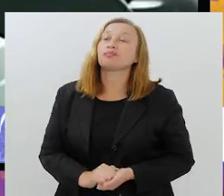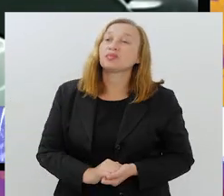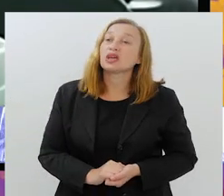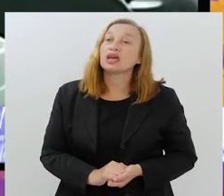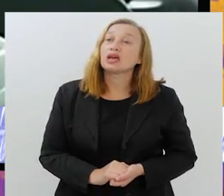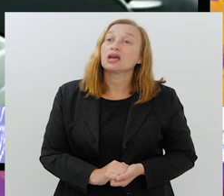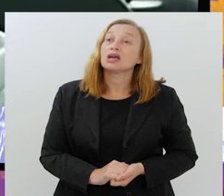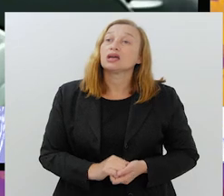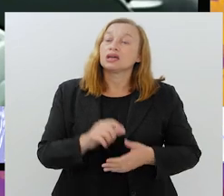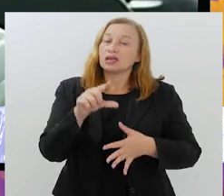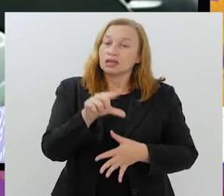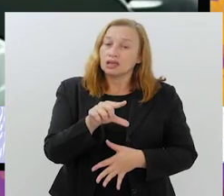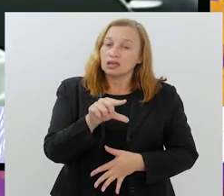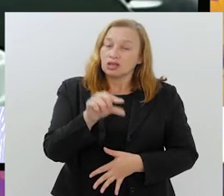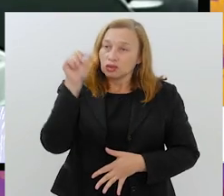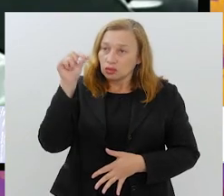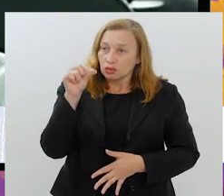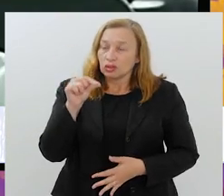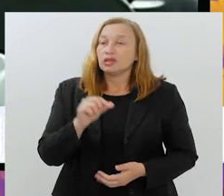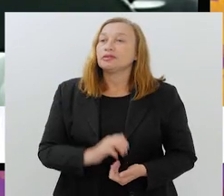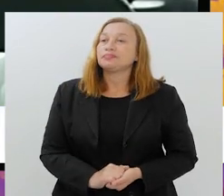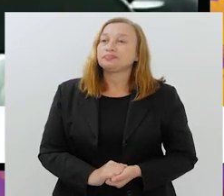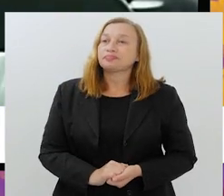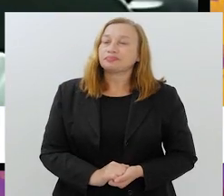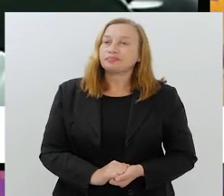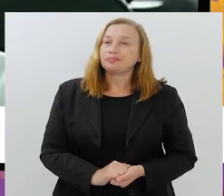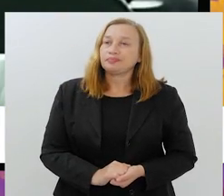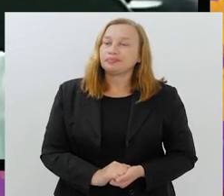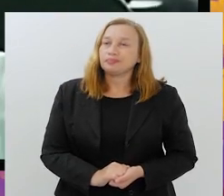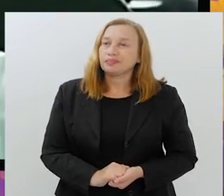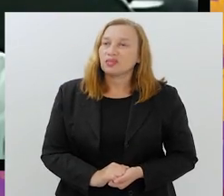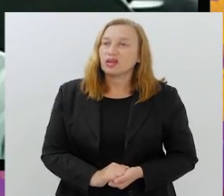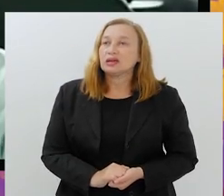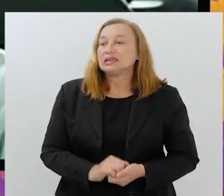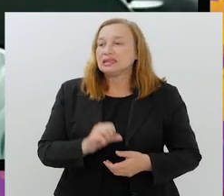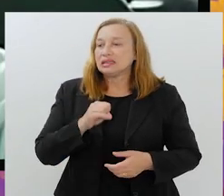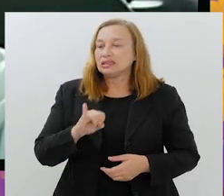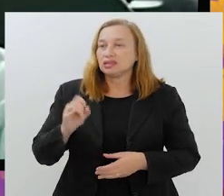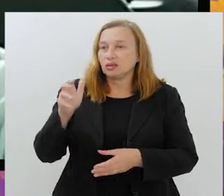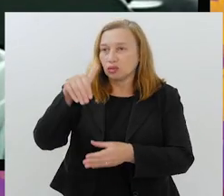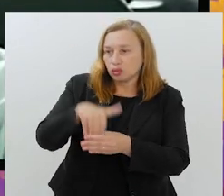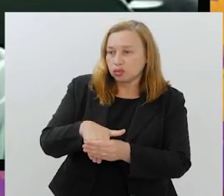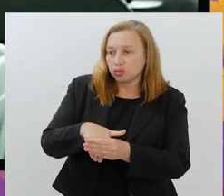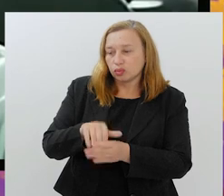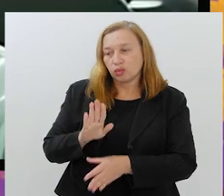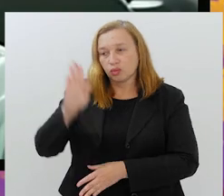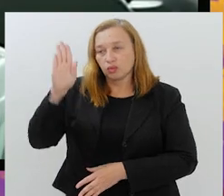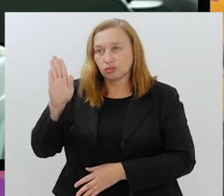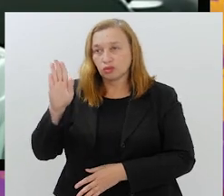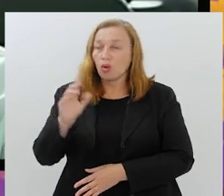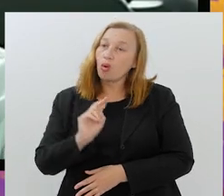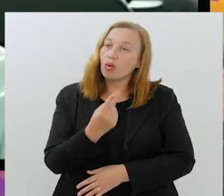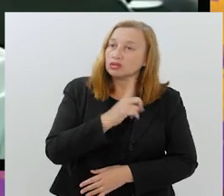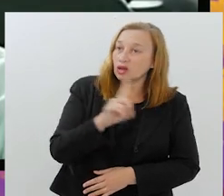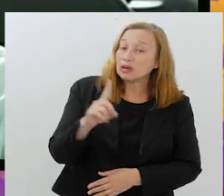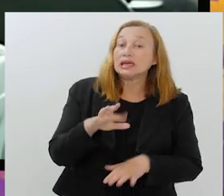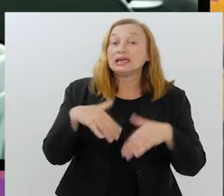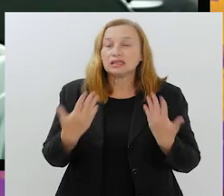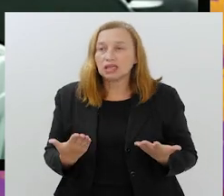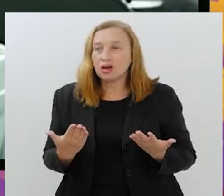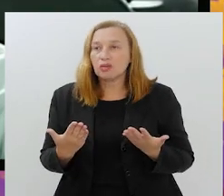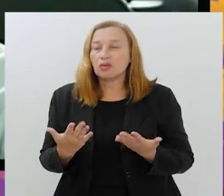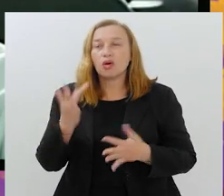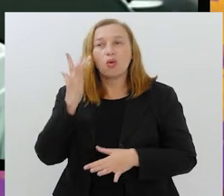presidente. Elege e tira um presidente, se essa massa de pontuação for direcionada para uma oposição.